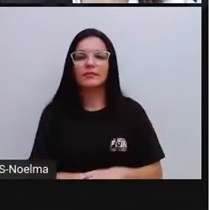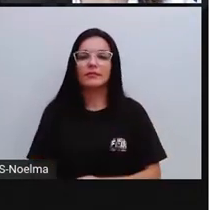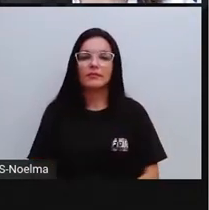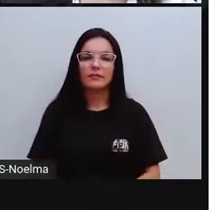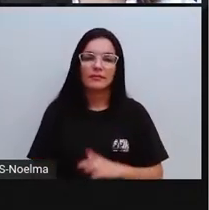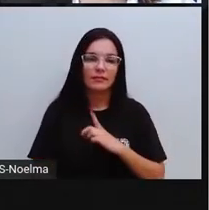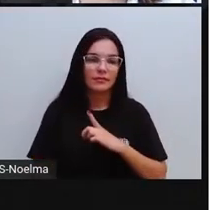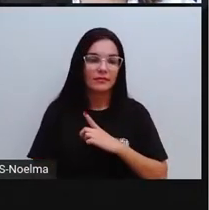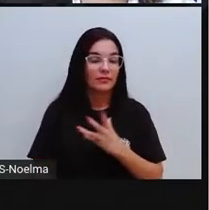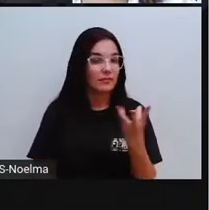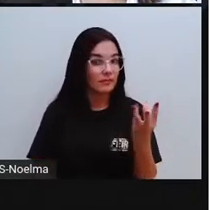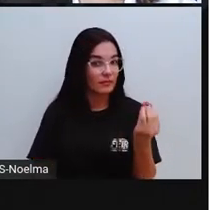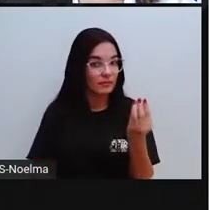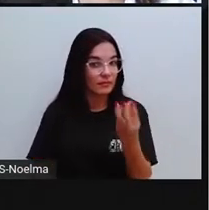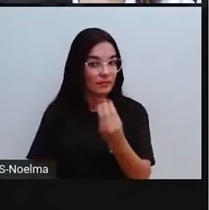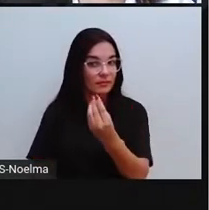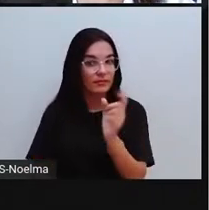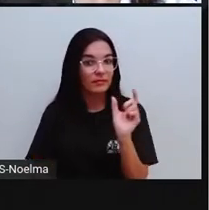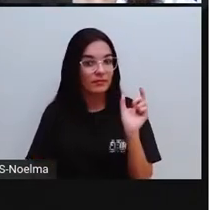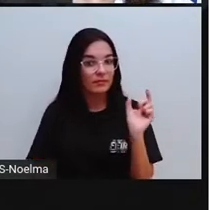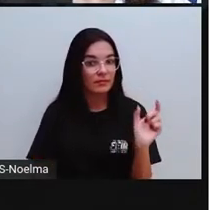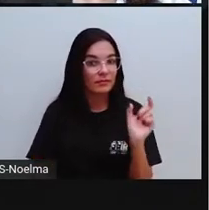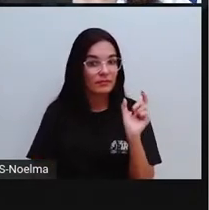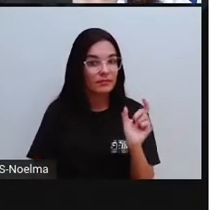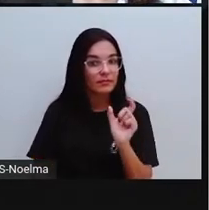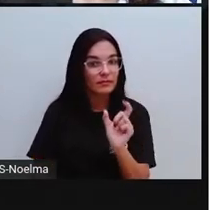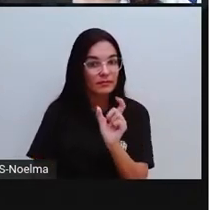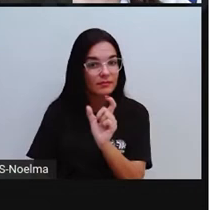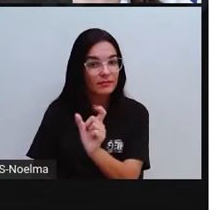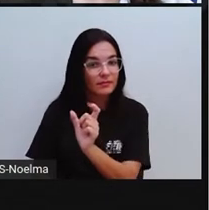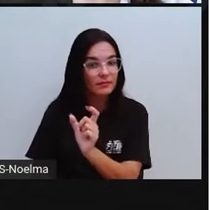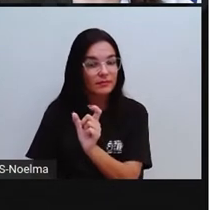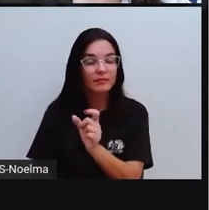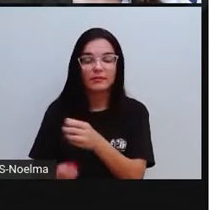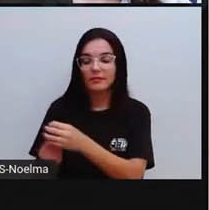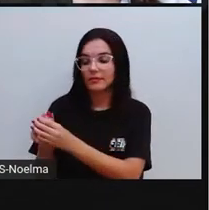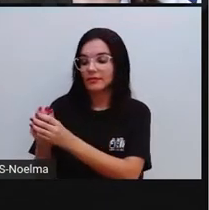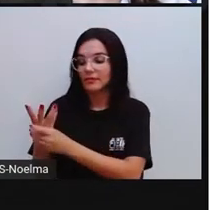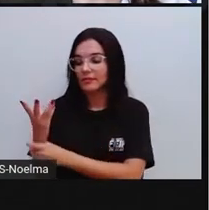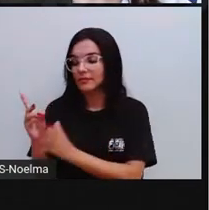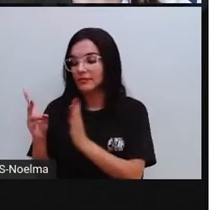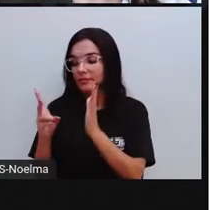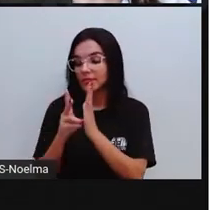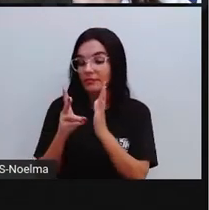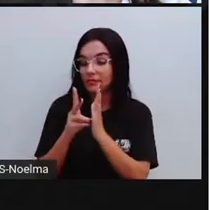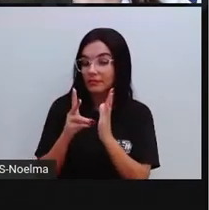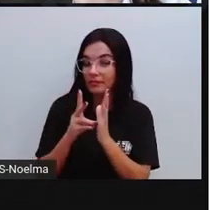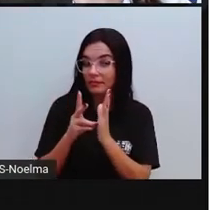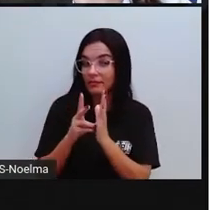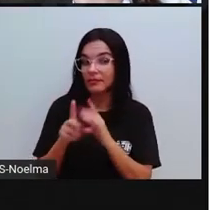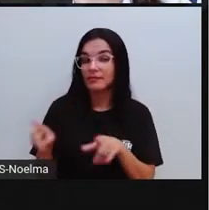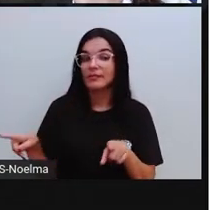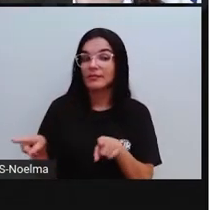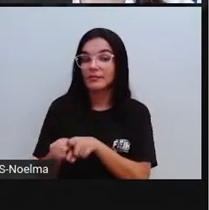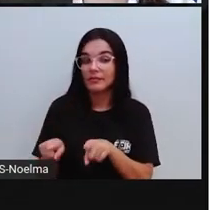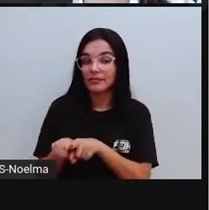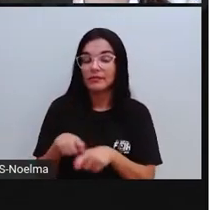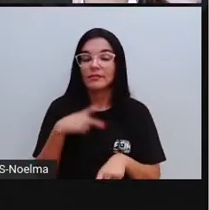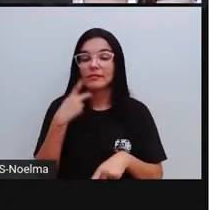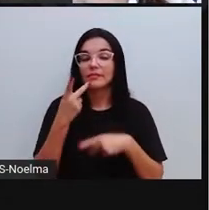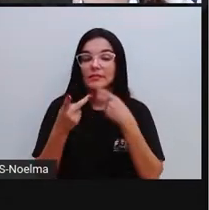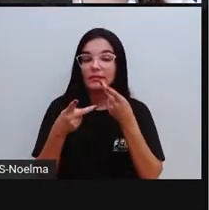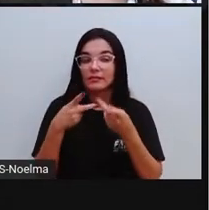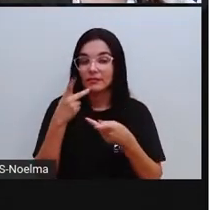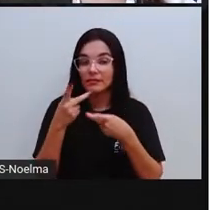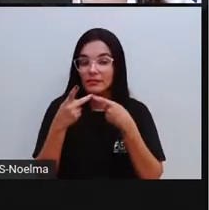várias palavras que são de origem indígena, que nós falamos